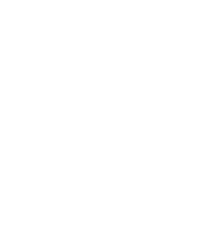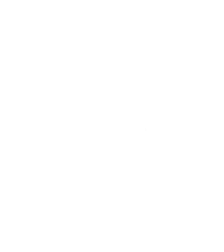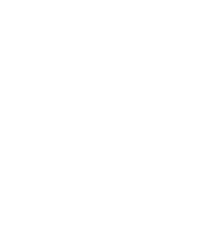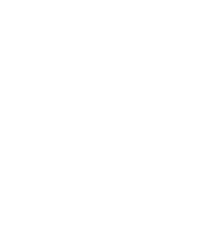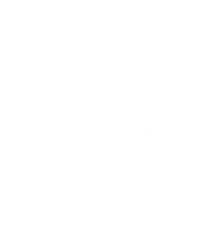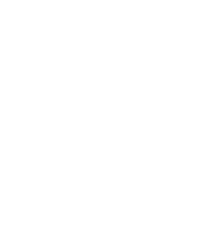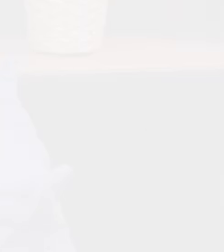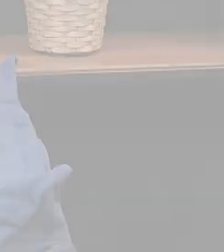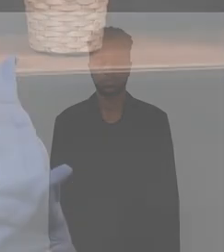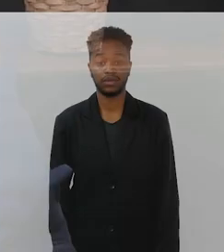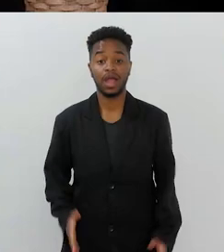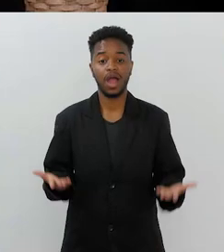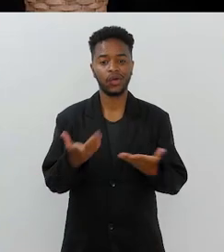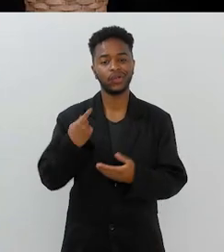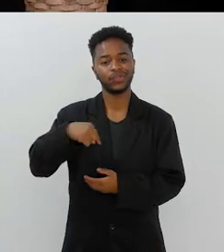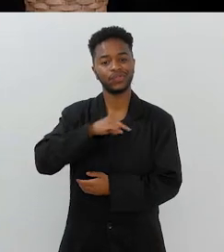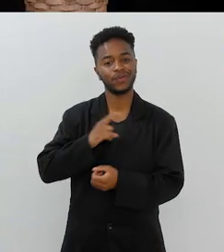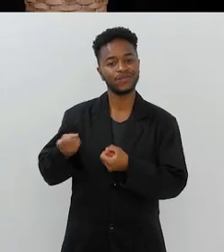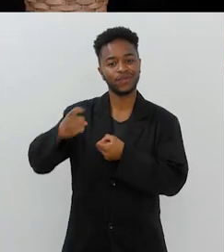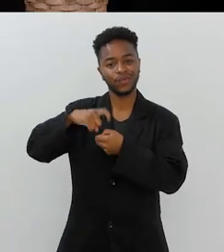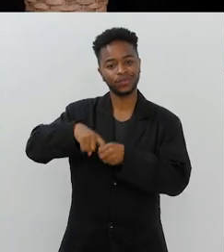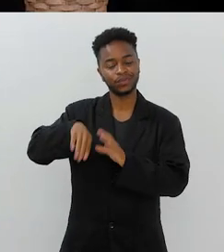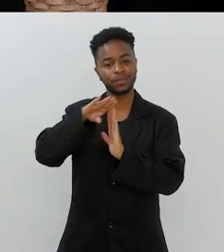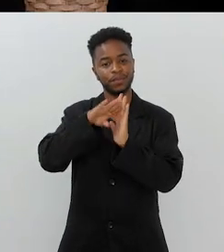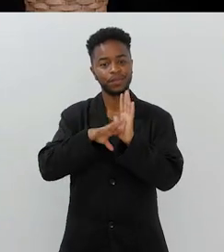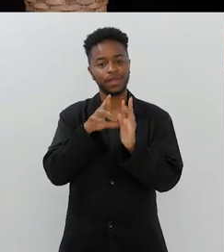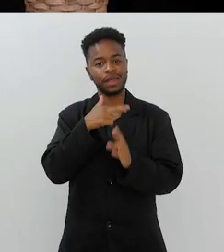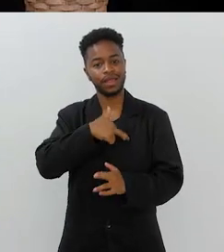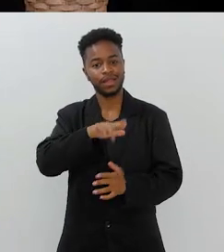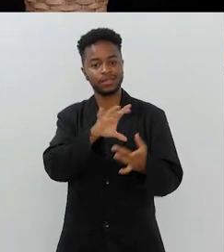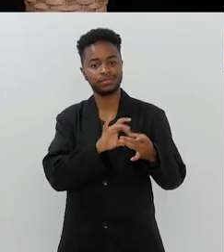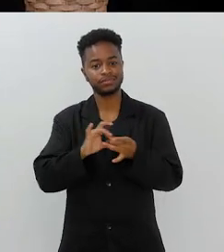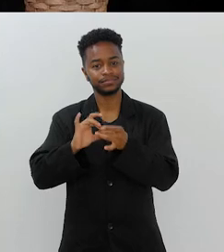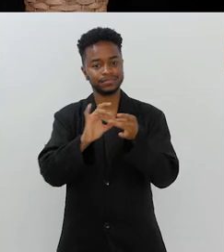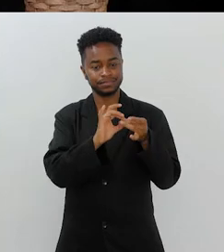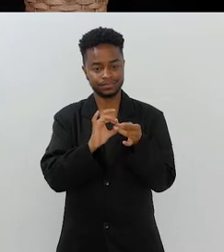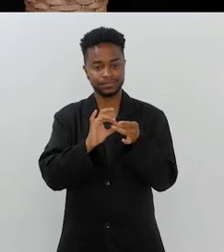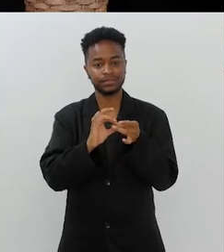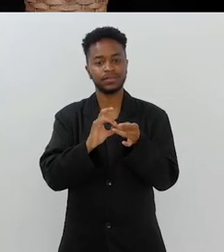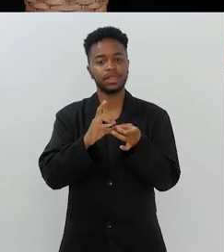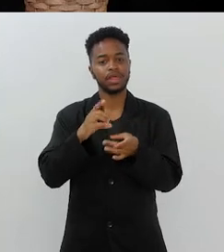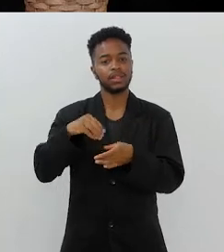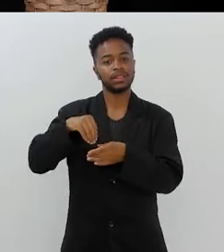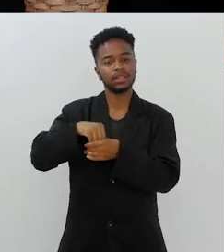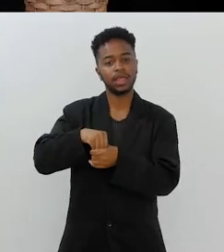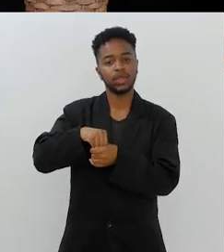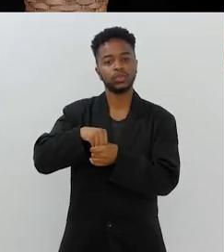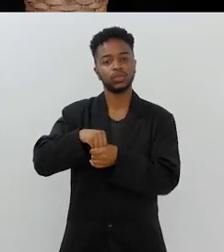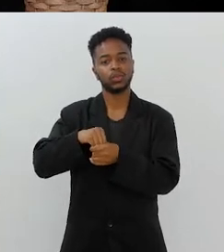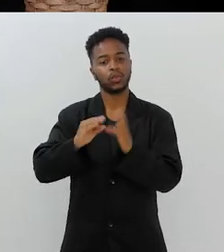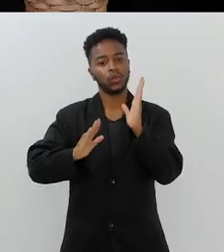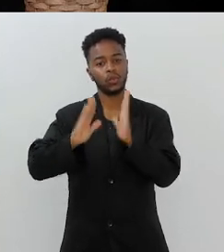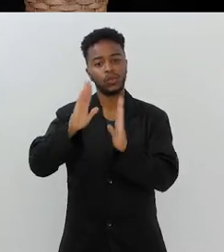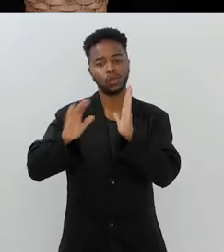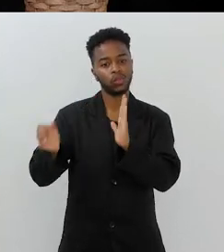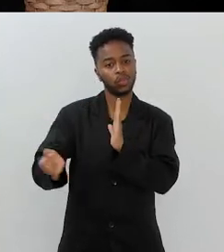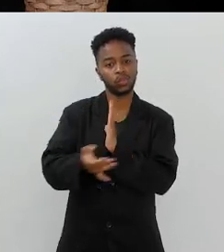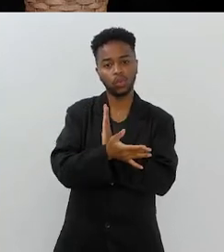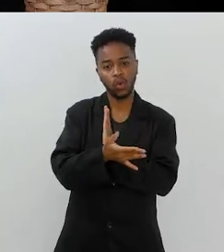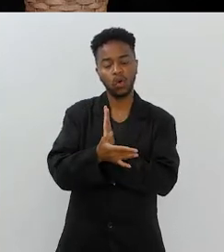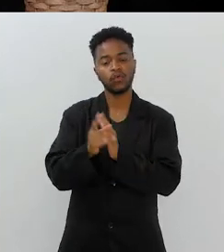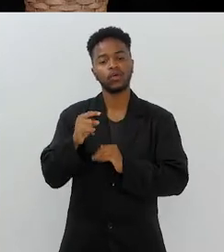Música Estamos aqui de volta com o nosso programa Religare dentro desse novo